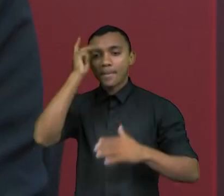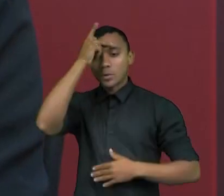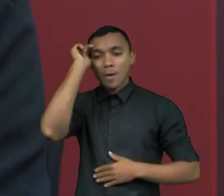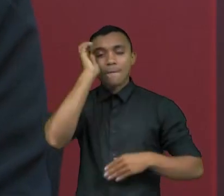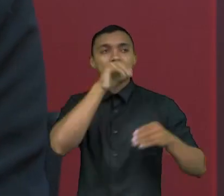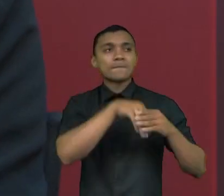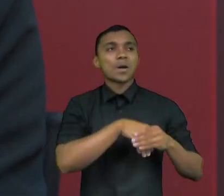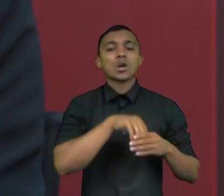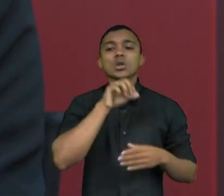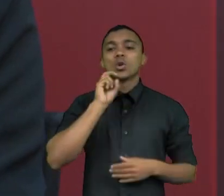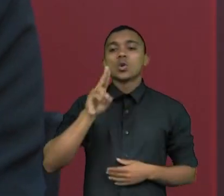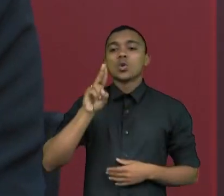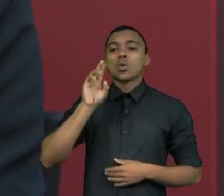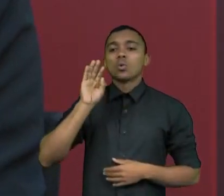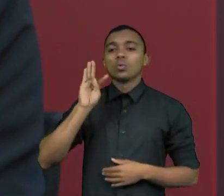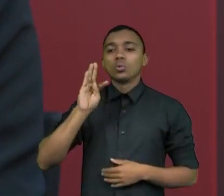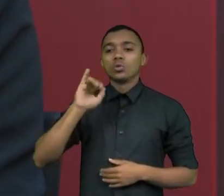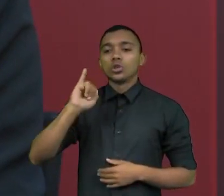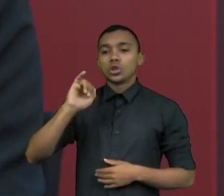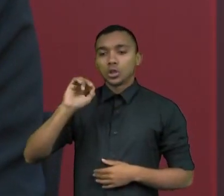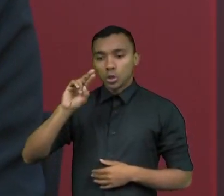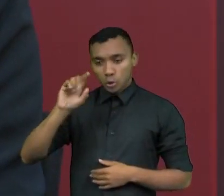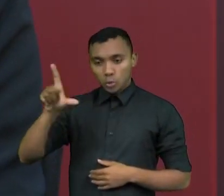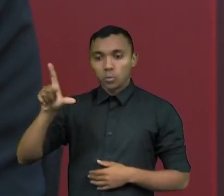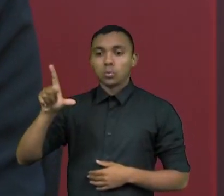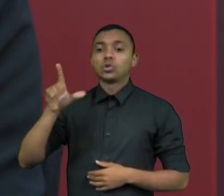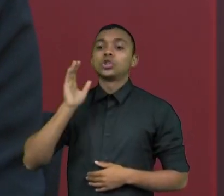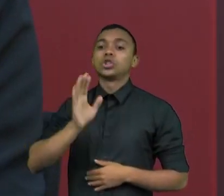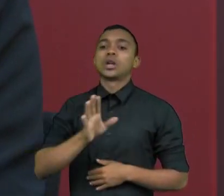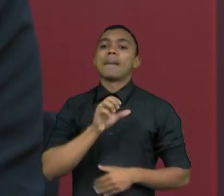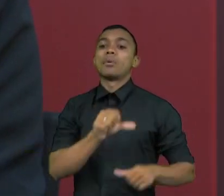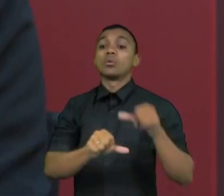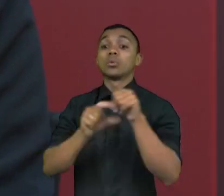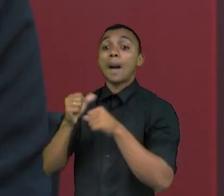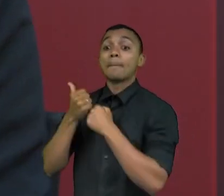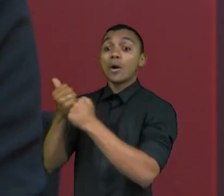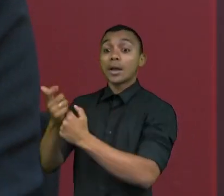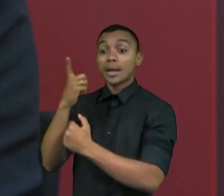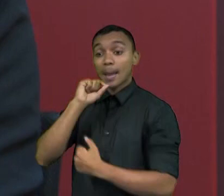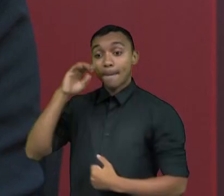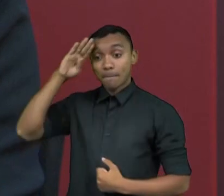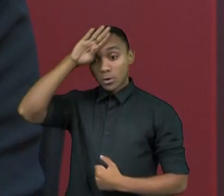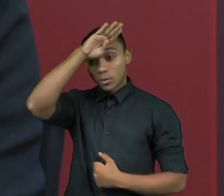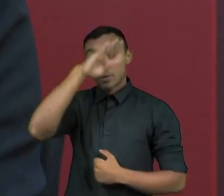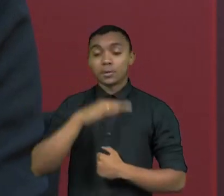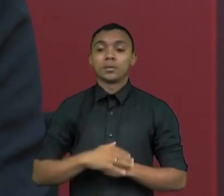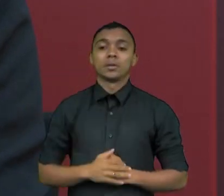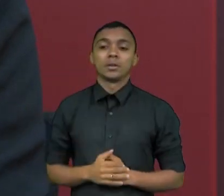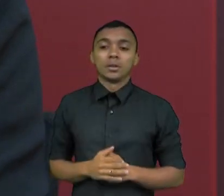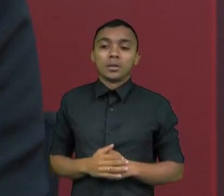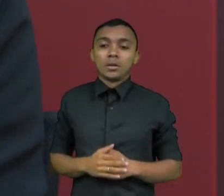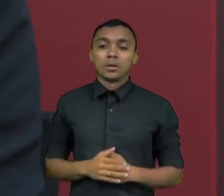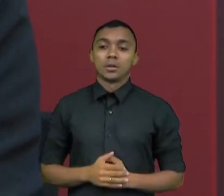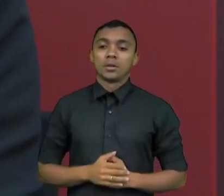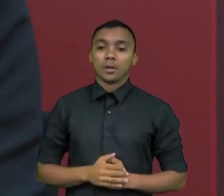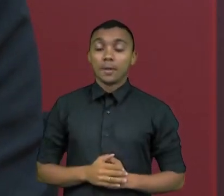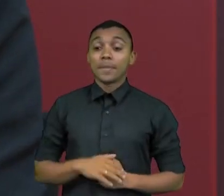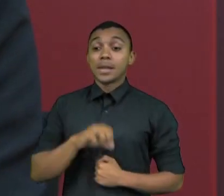útil, já fizeram essa migração no primeiro turno para a campanha de Bolsonaro. Então, se você faz uma avaliação mais